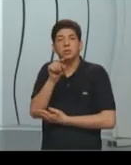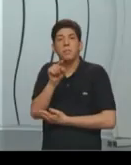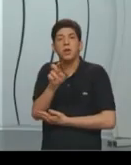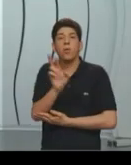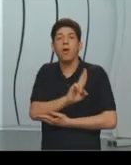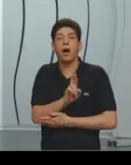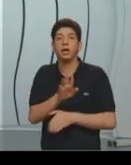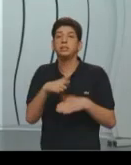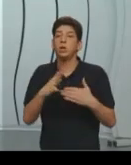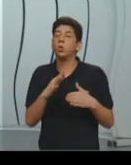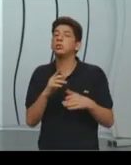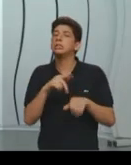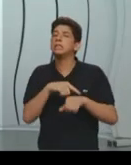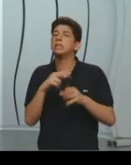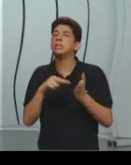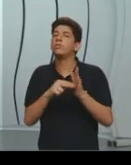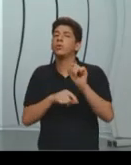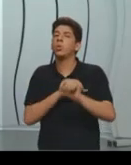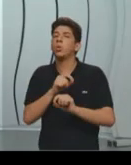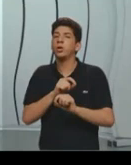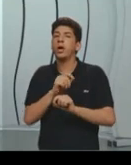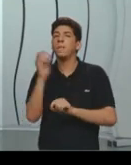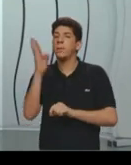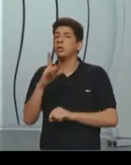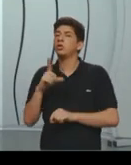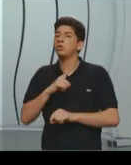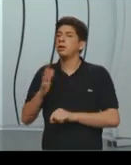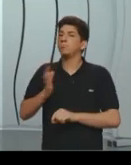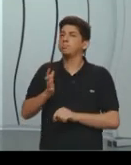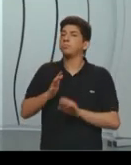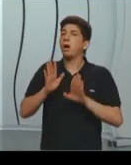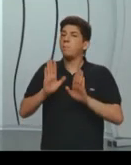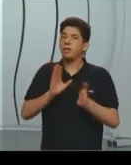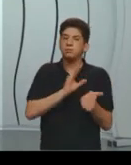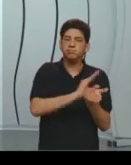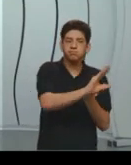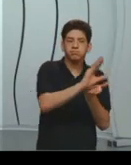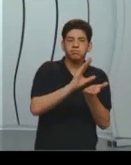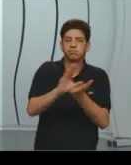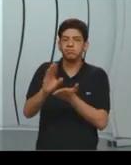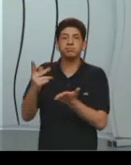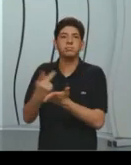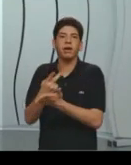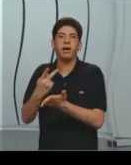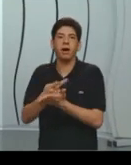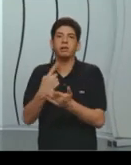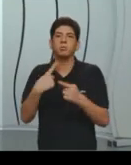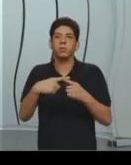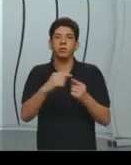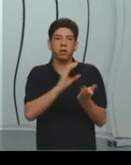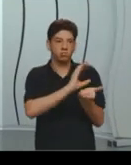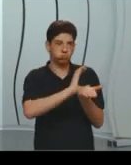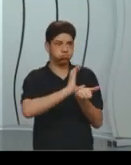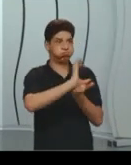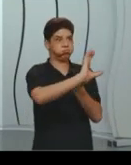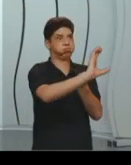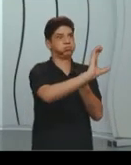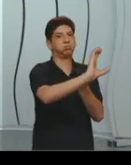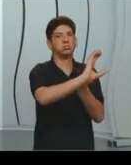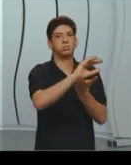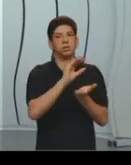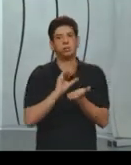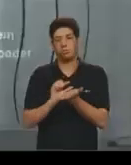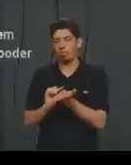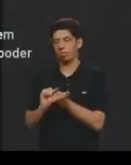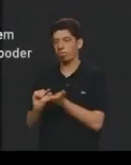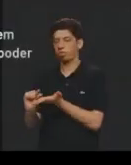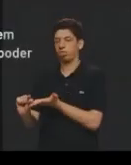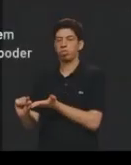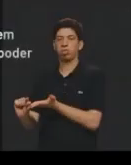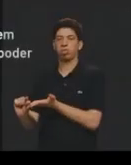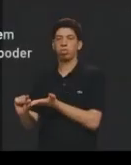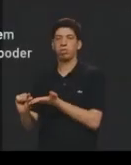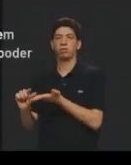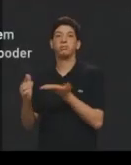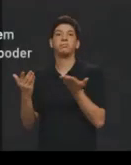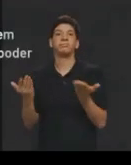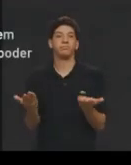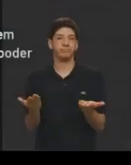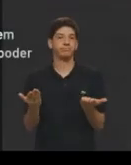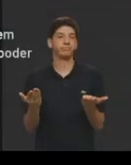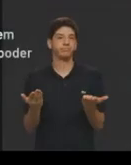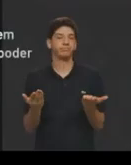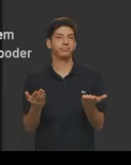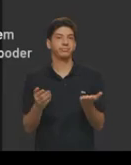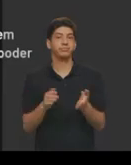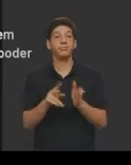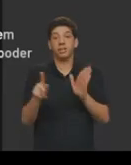e ele vai falar que tanto concentrações de pobreza como concentração de riqueza é patológico para a sociedade,